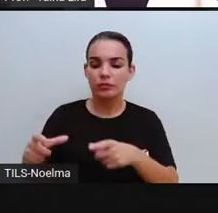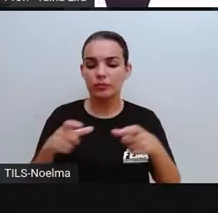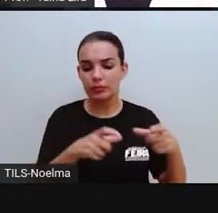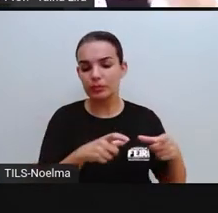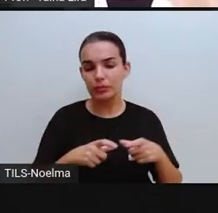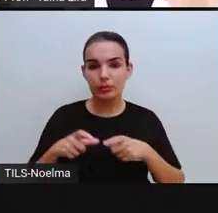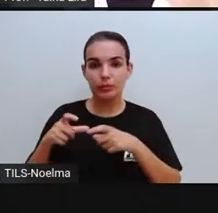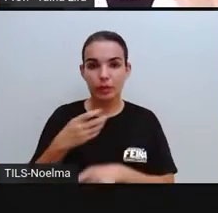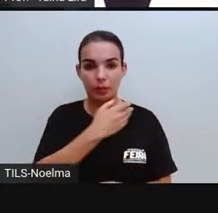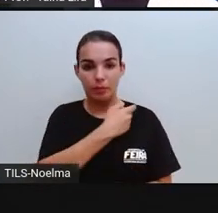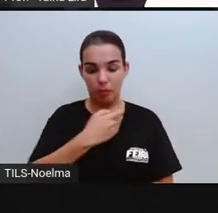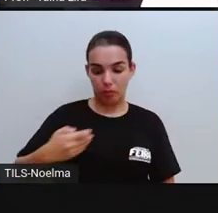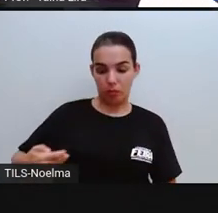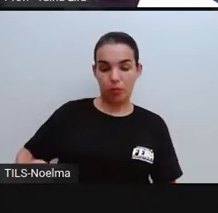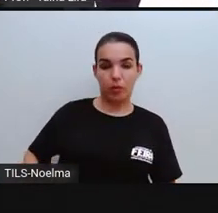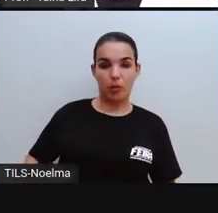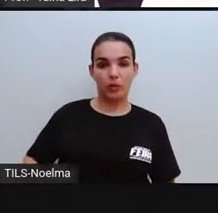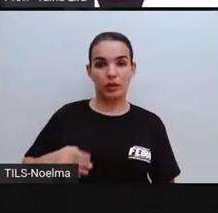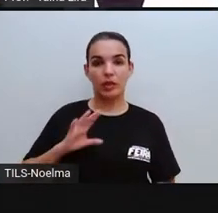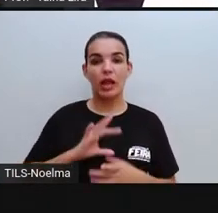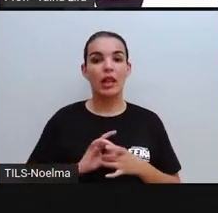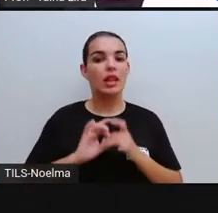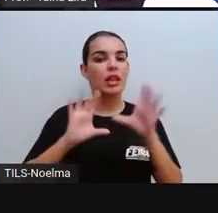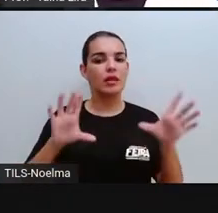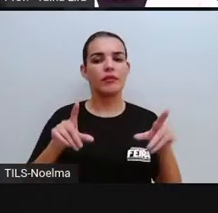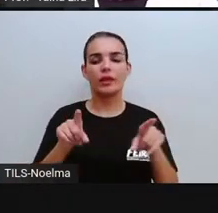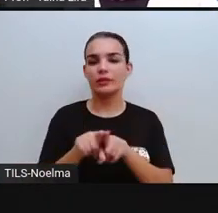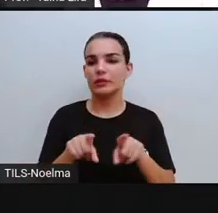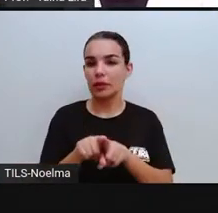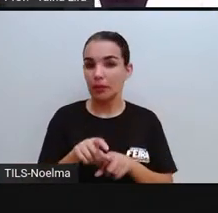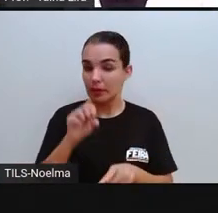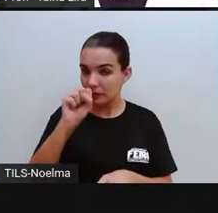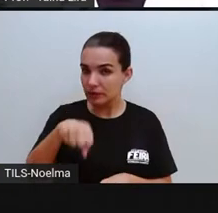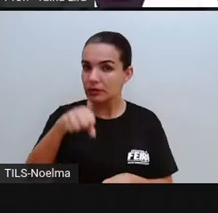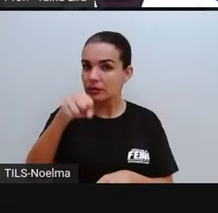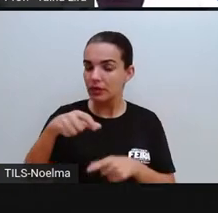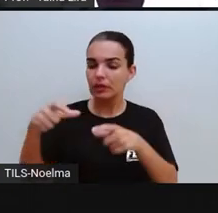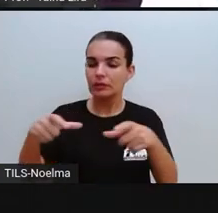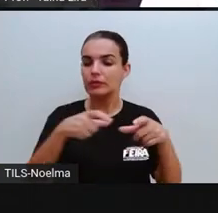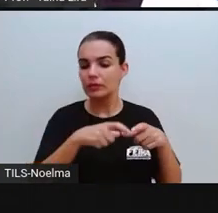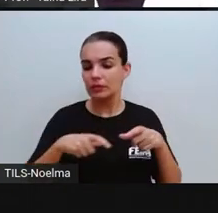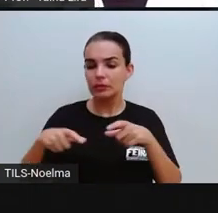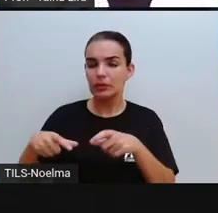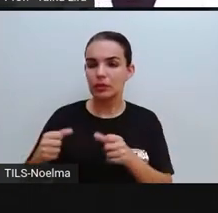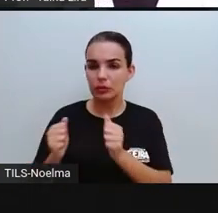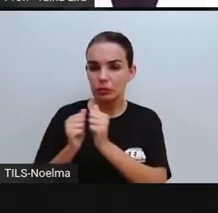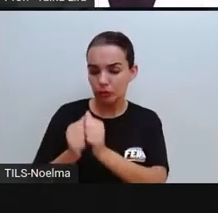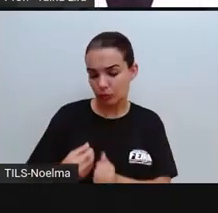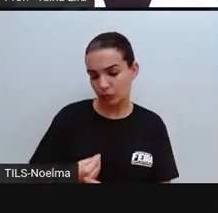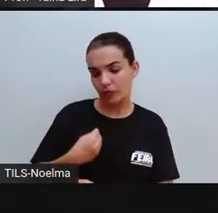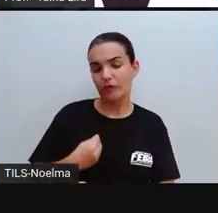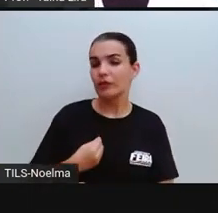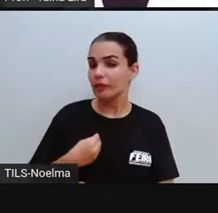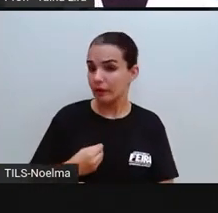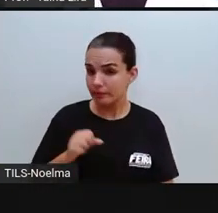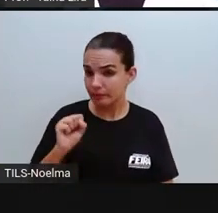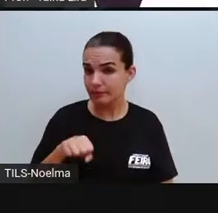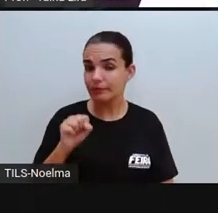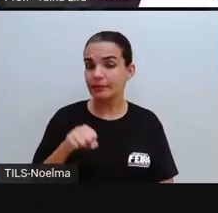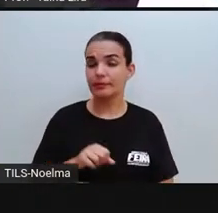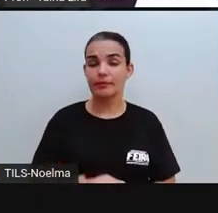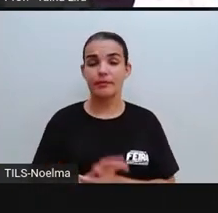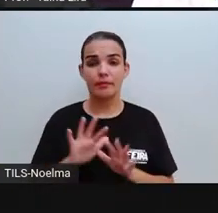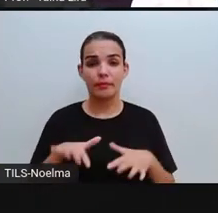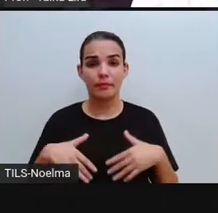porque os espaços públicos também são espaços de vivência. E aqui nos espaços públicos a gente